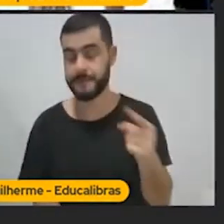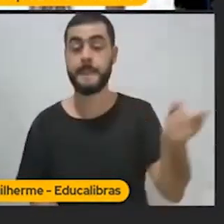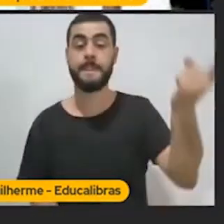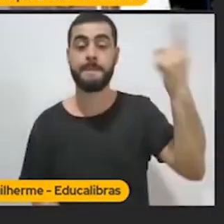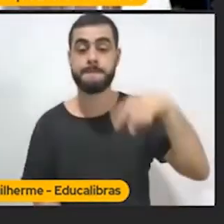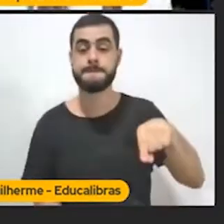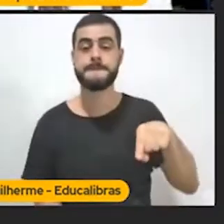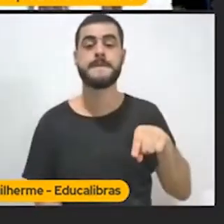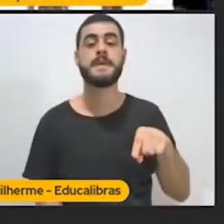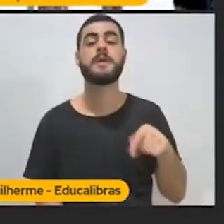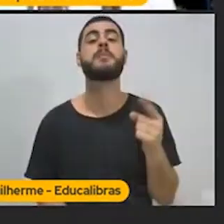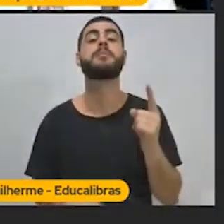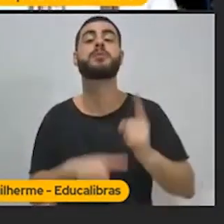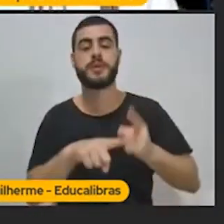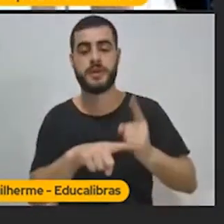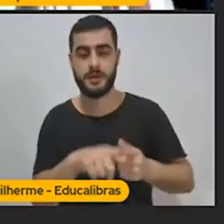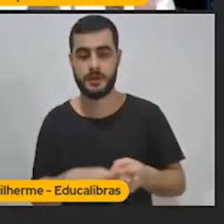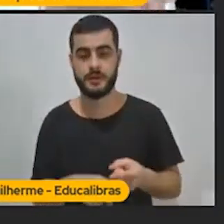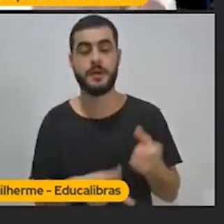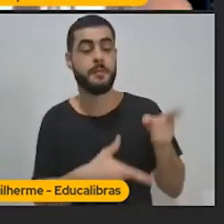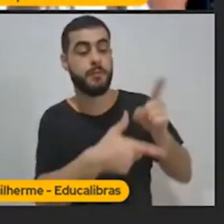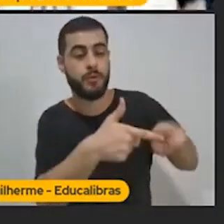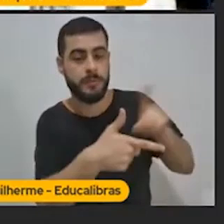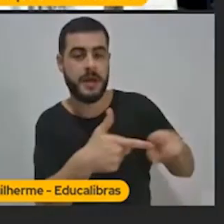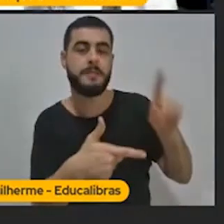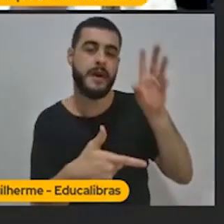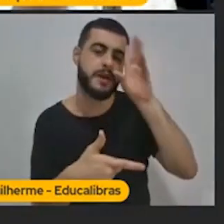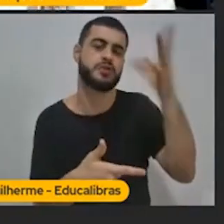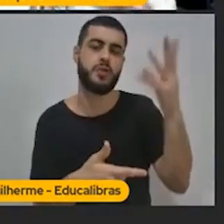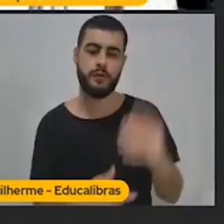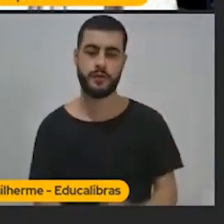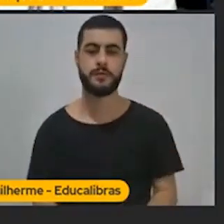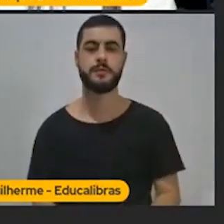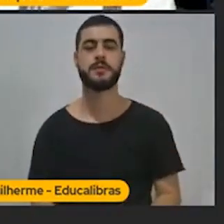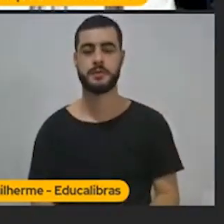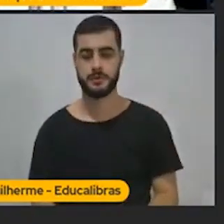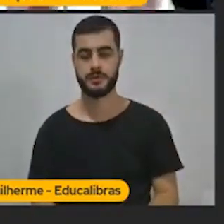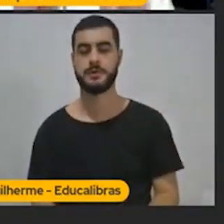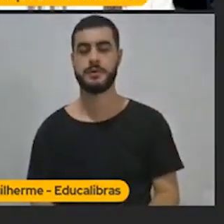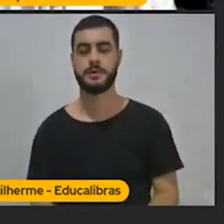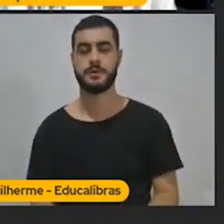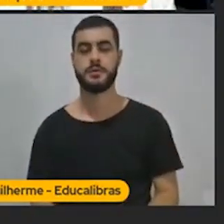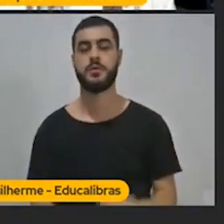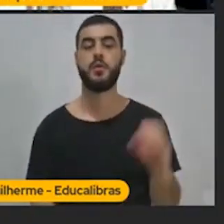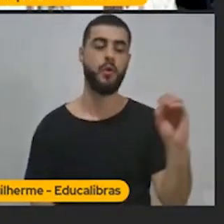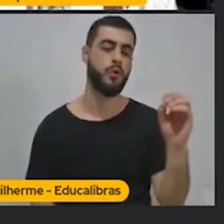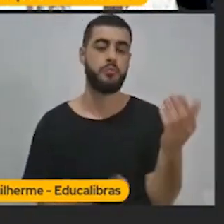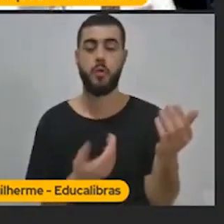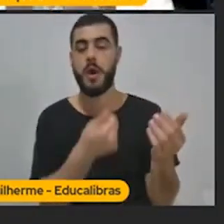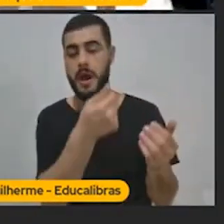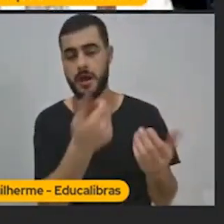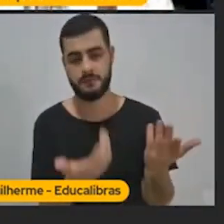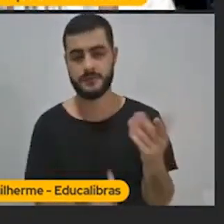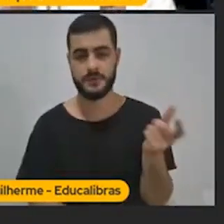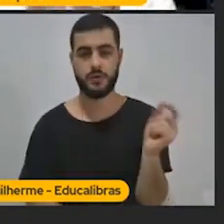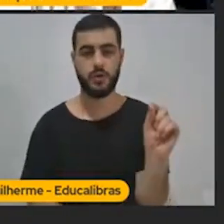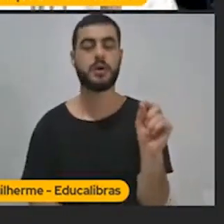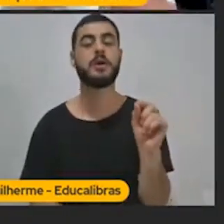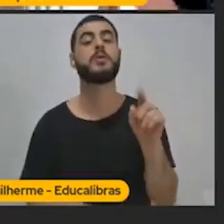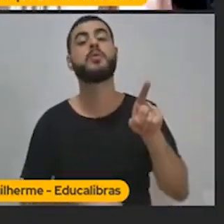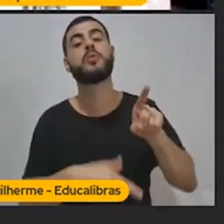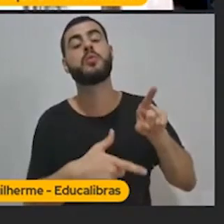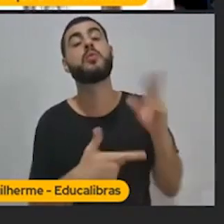é o problema que vai resolver. Depois, o ou a, depende do nome do produto ou do serviço, você coloca do lado. O YouTube,